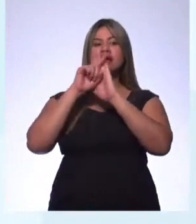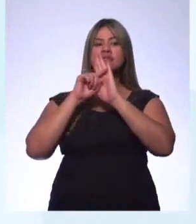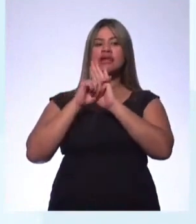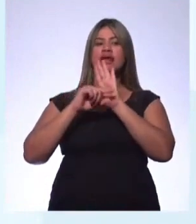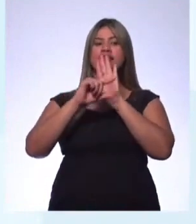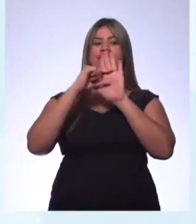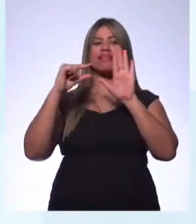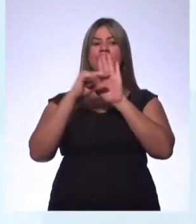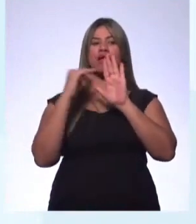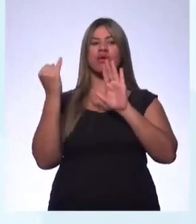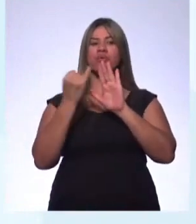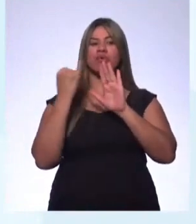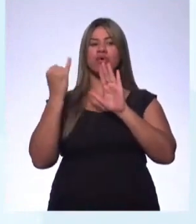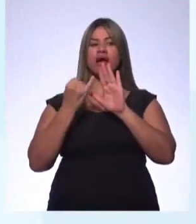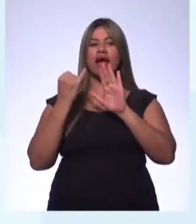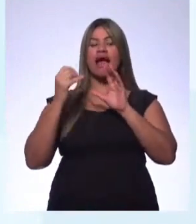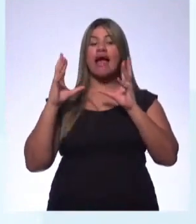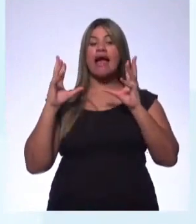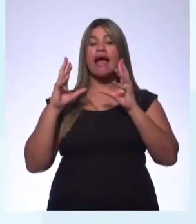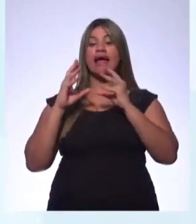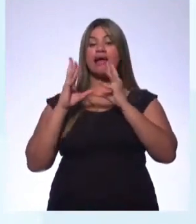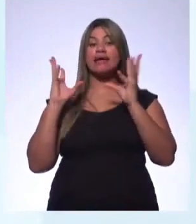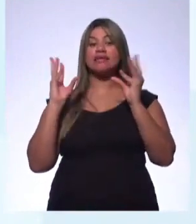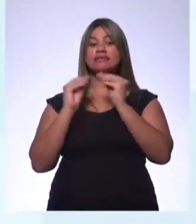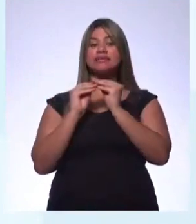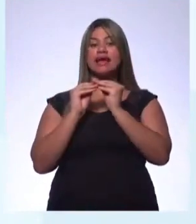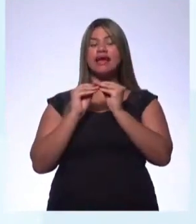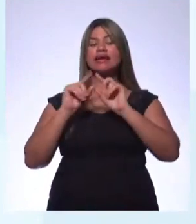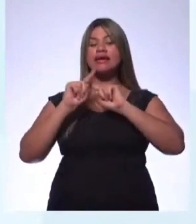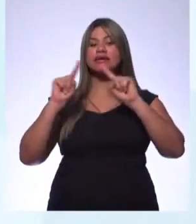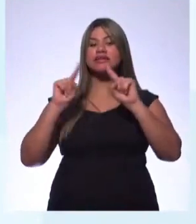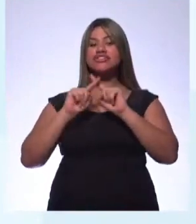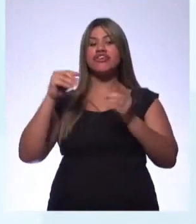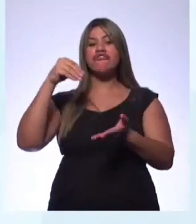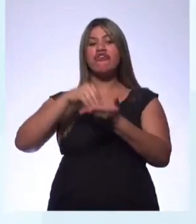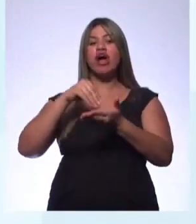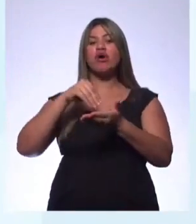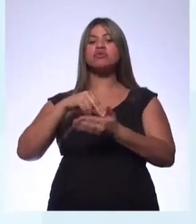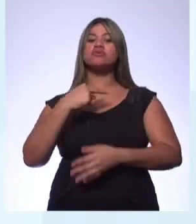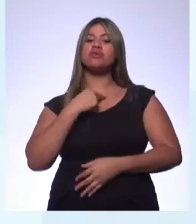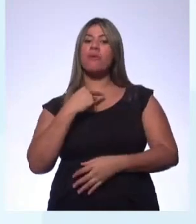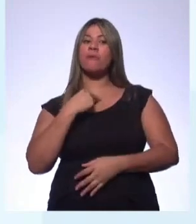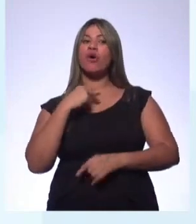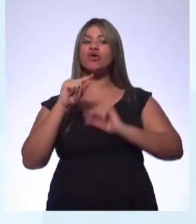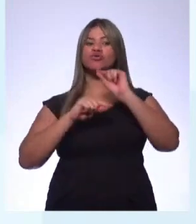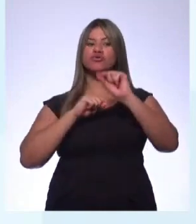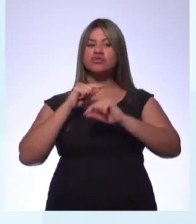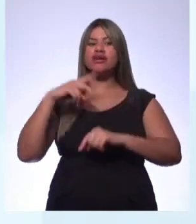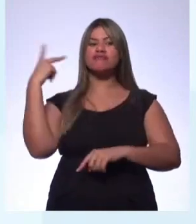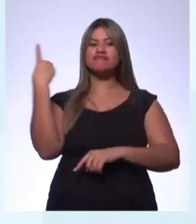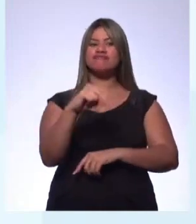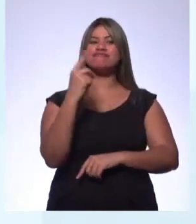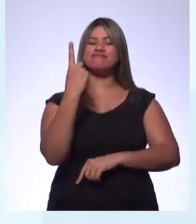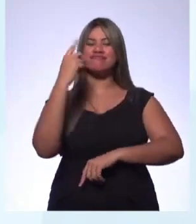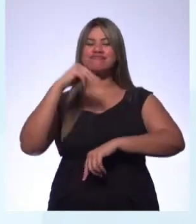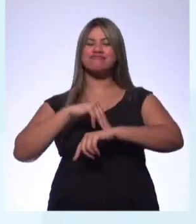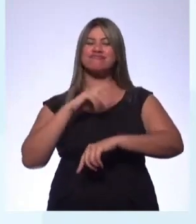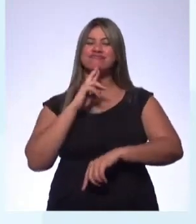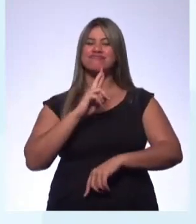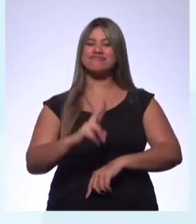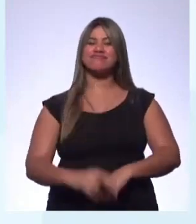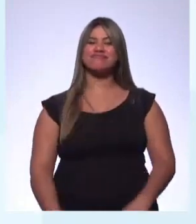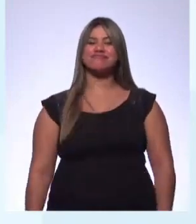importantes, o que não pode faltar em uma resenha crítica? Agora sim, manda ver um minuto para responder.